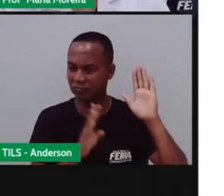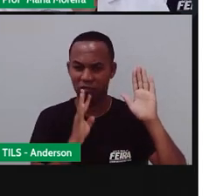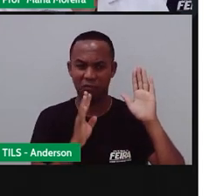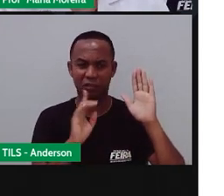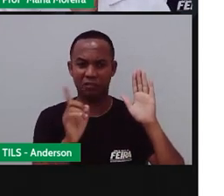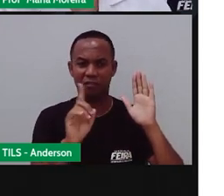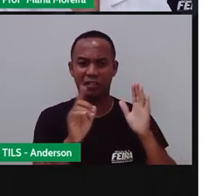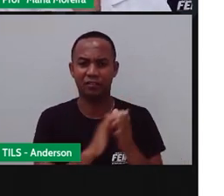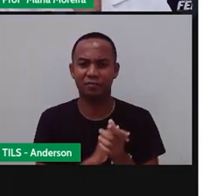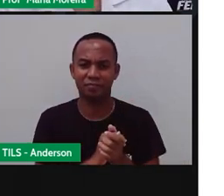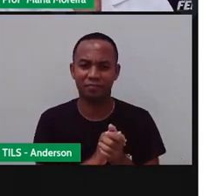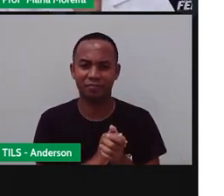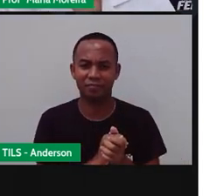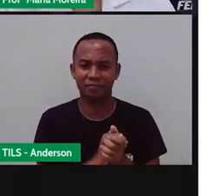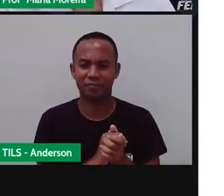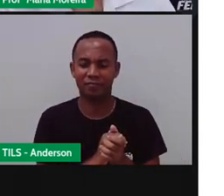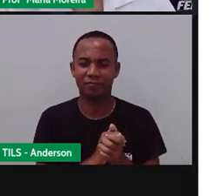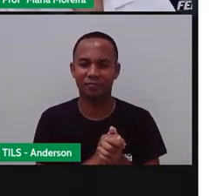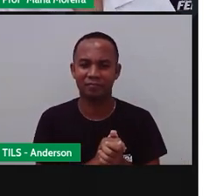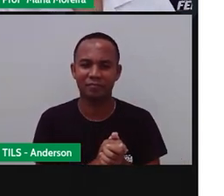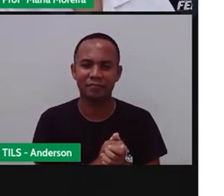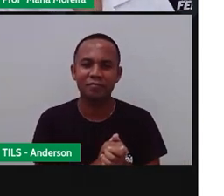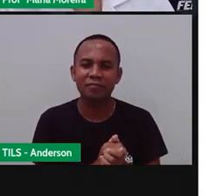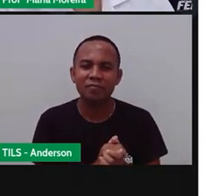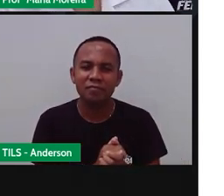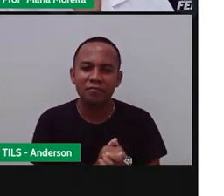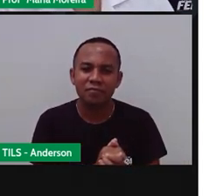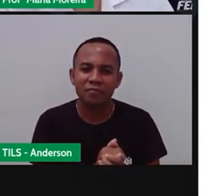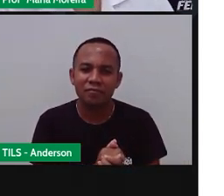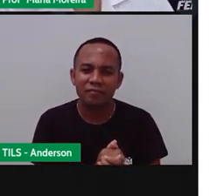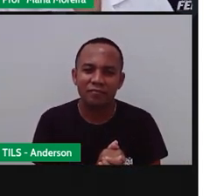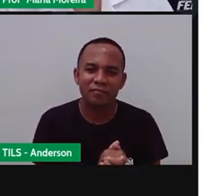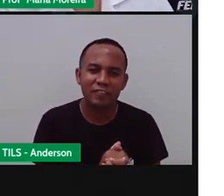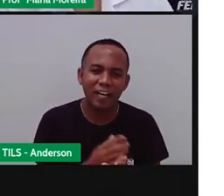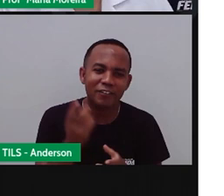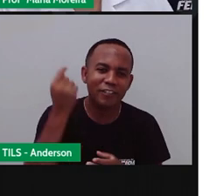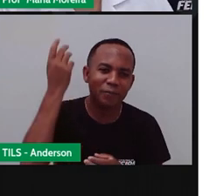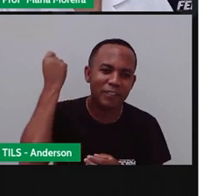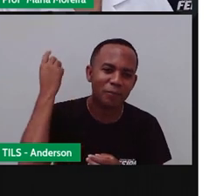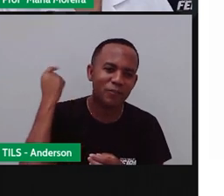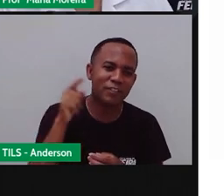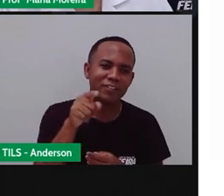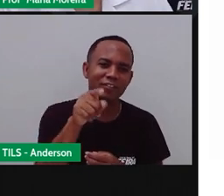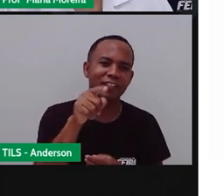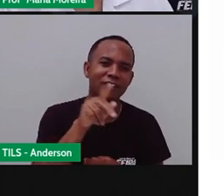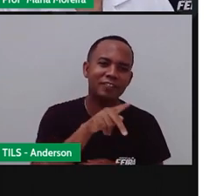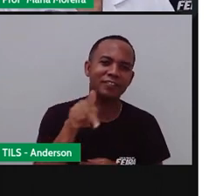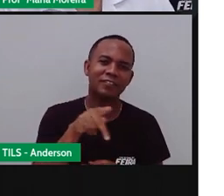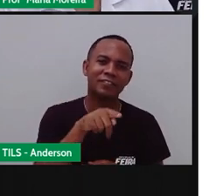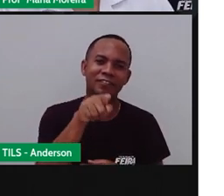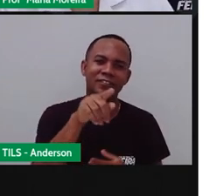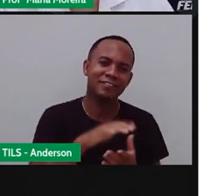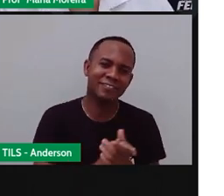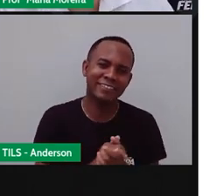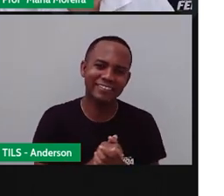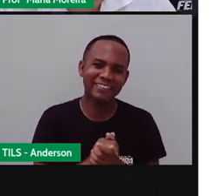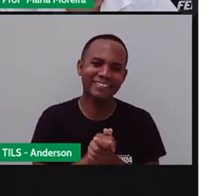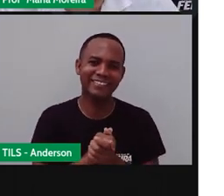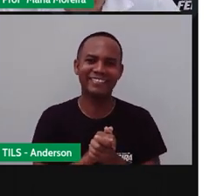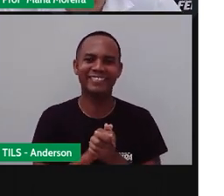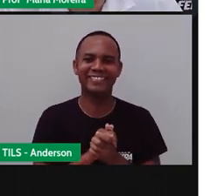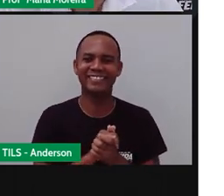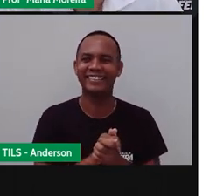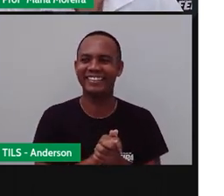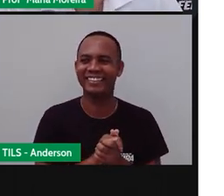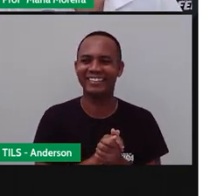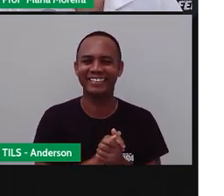É, um calendário. Maia, se eu não me engano. Povos antigos fizeram... Do meu tempo, puxa